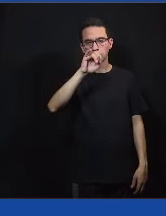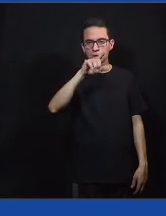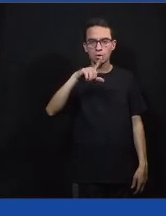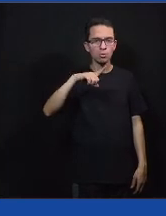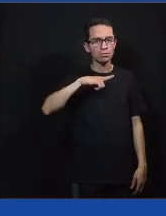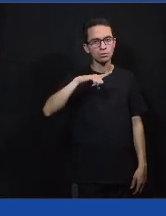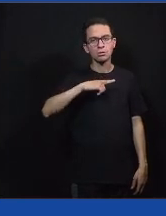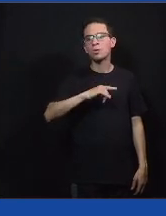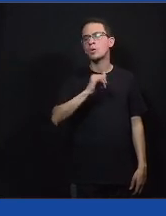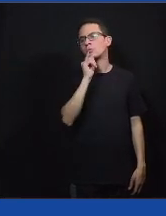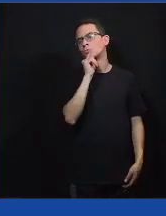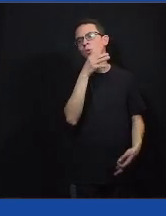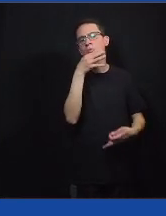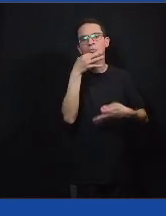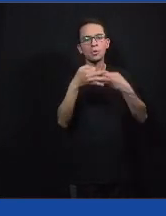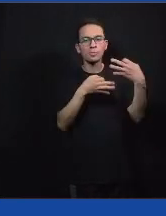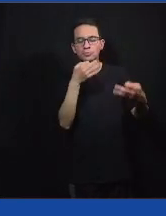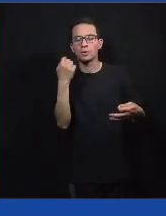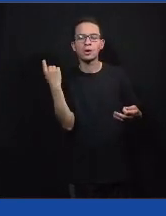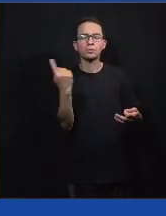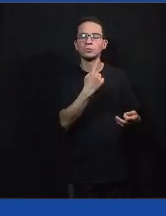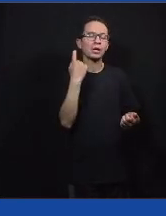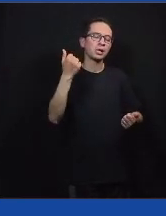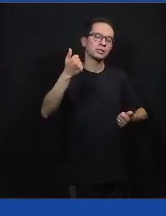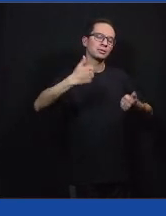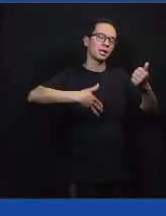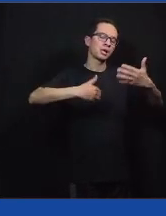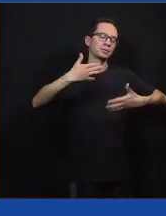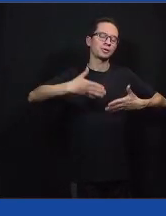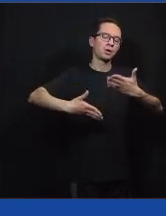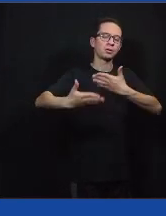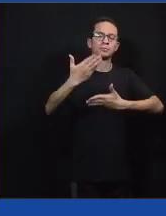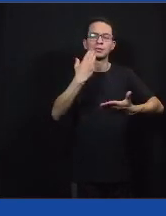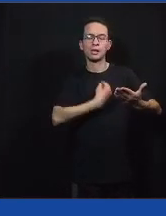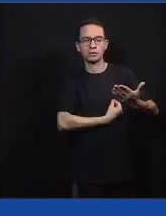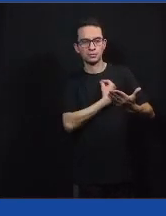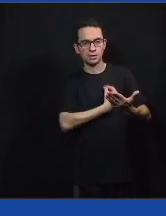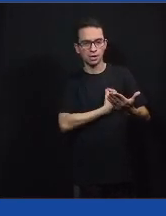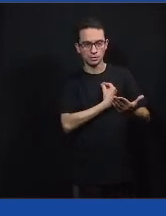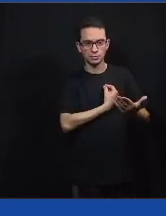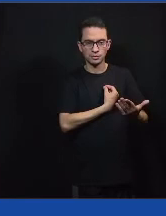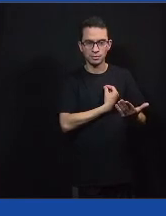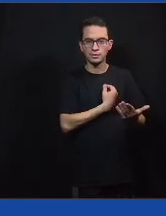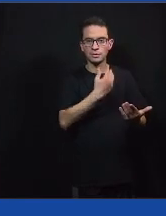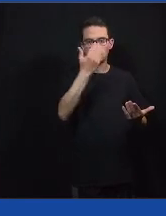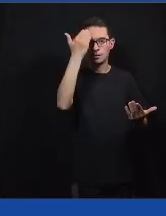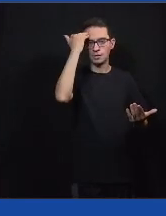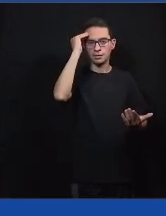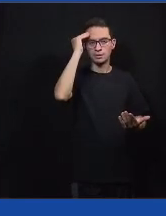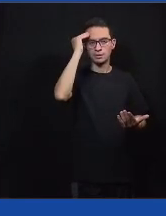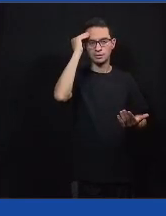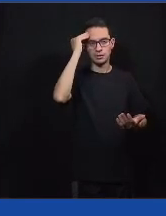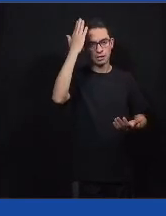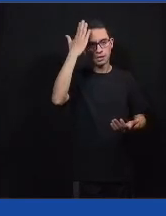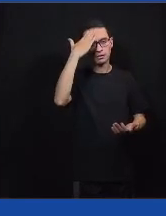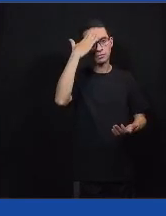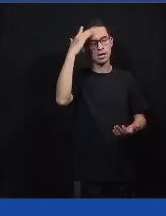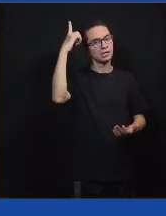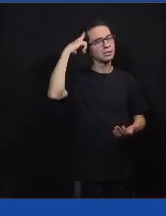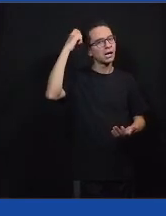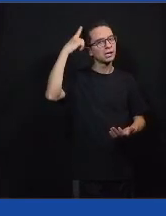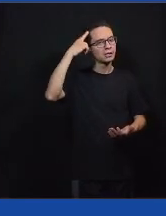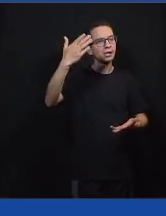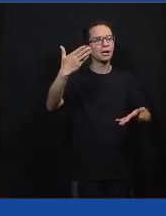fundamental a gente falar da importância do conviver, vocês falaram e me veio essa ideia, né? A importância do conviver,